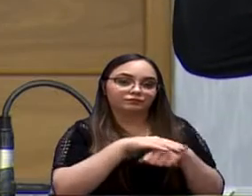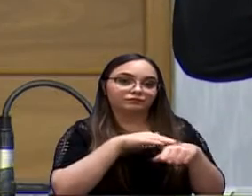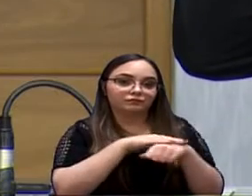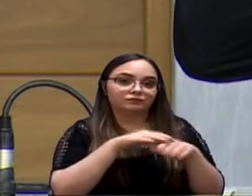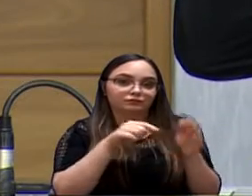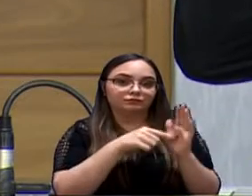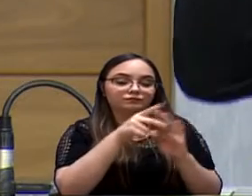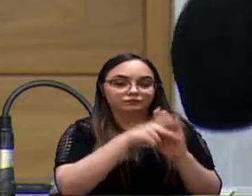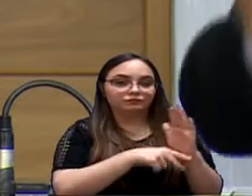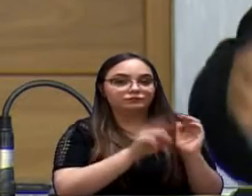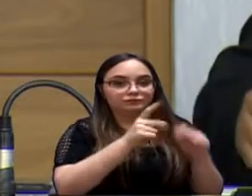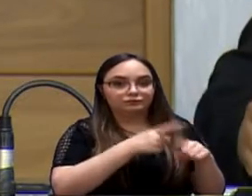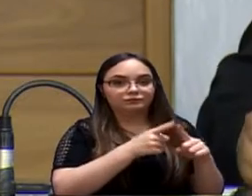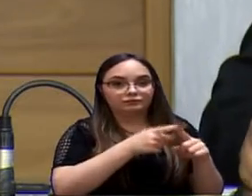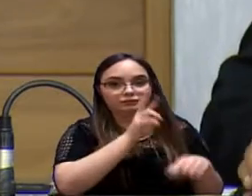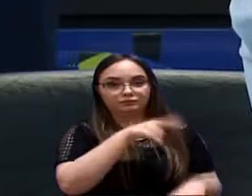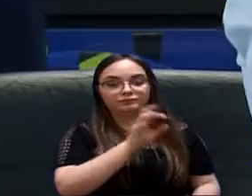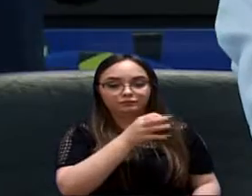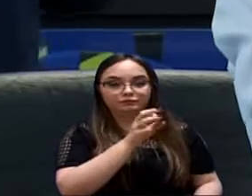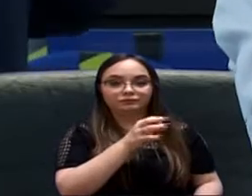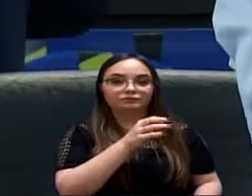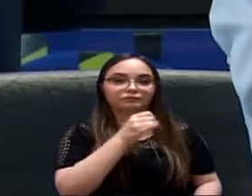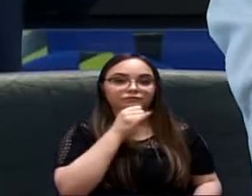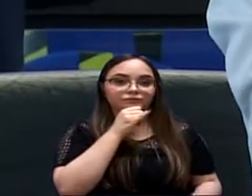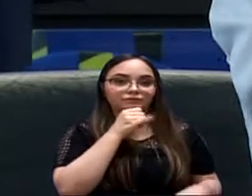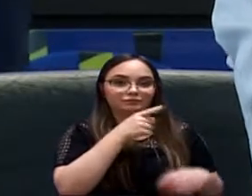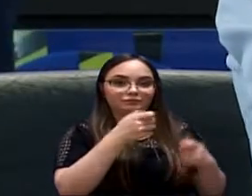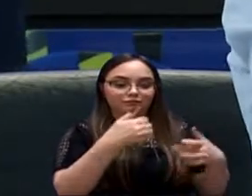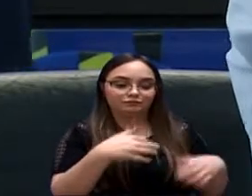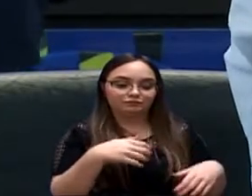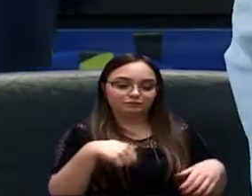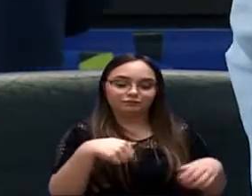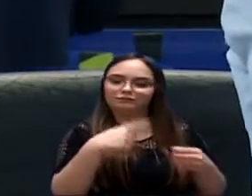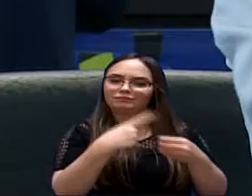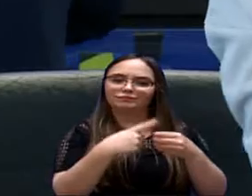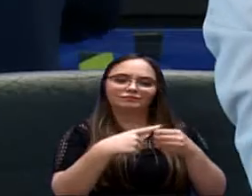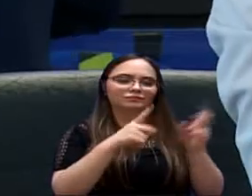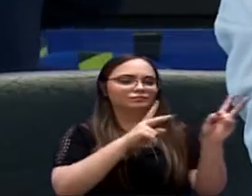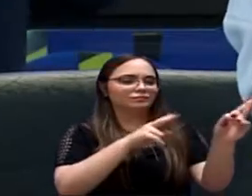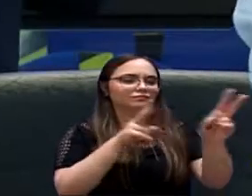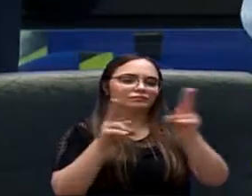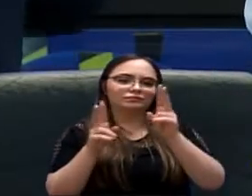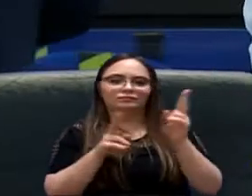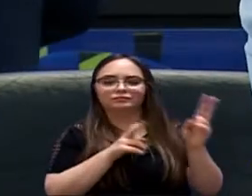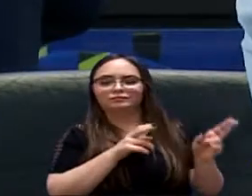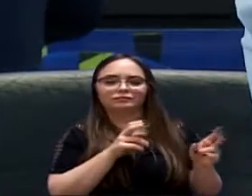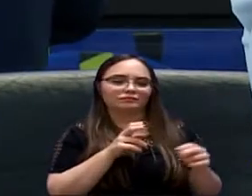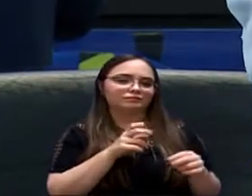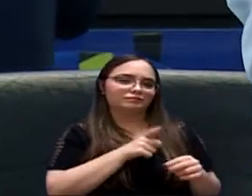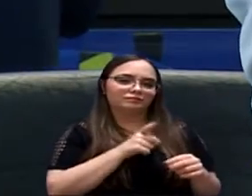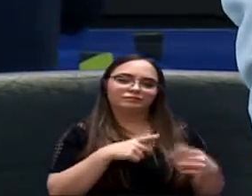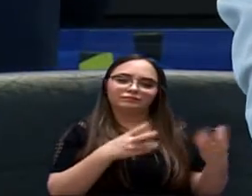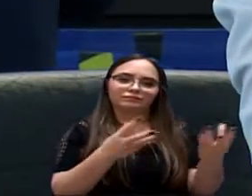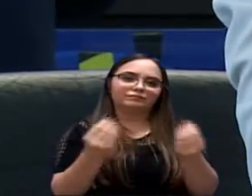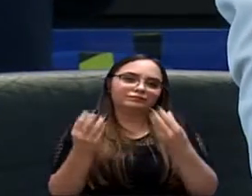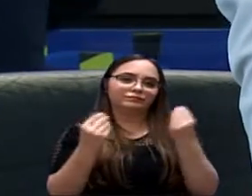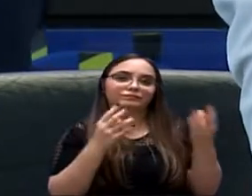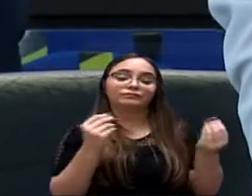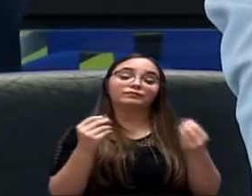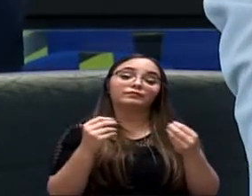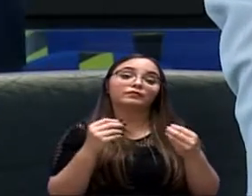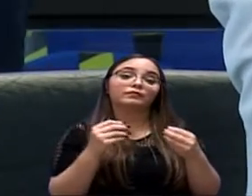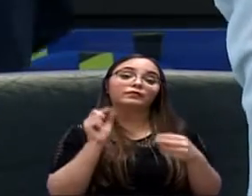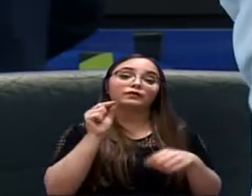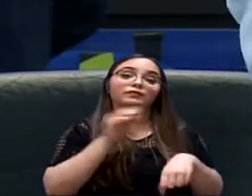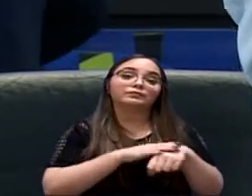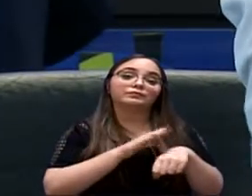projeto, porque o senhor tem toda a razão no exemplo que deu, e eu posso pegar exemplos da cidade inteirinha, iguais aos que o senhor fala. Quem tem que regular